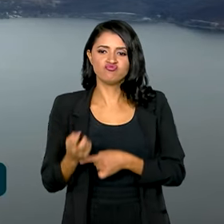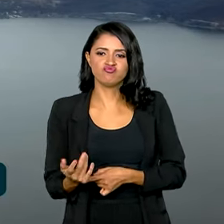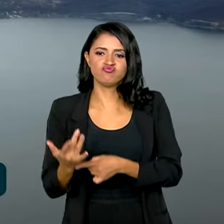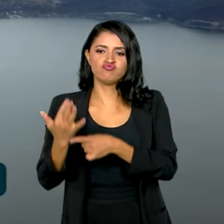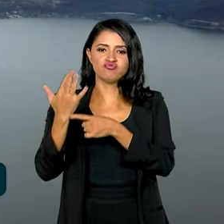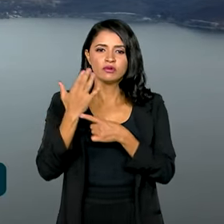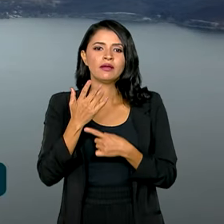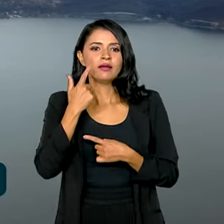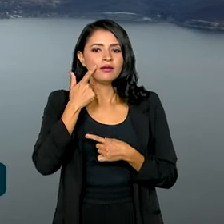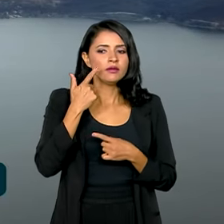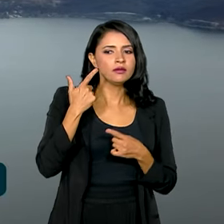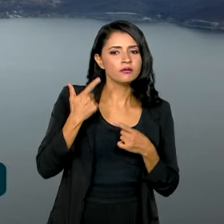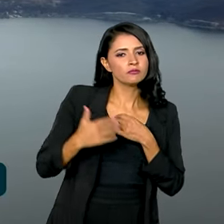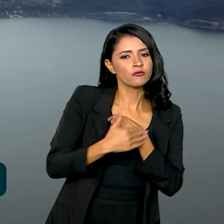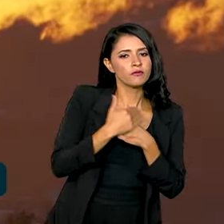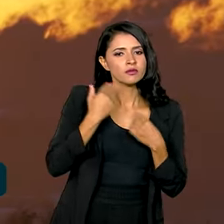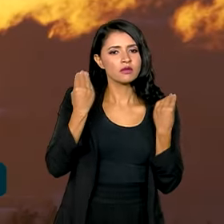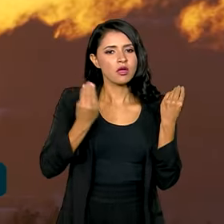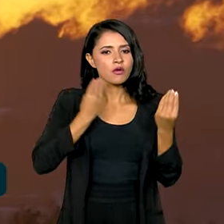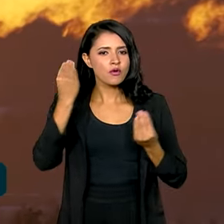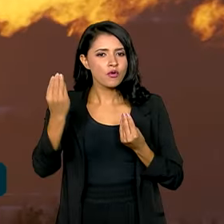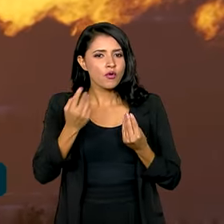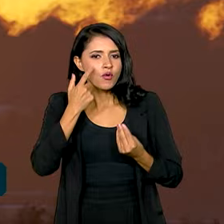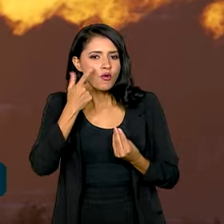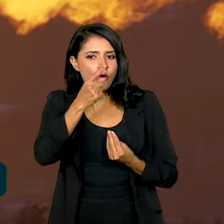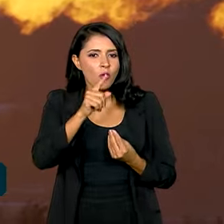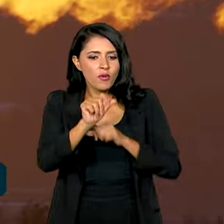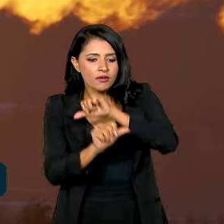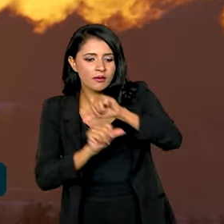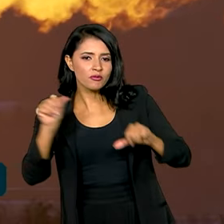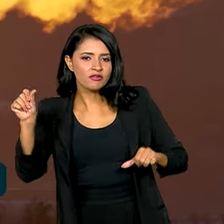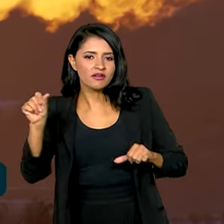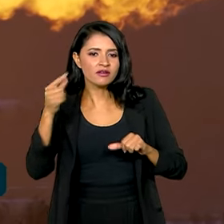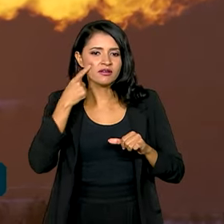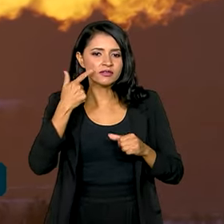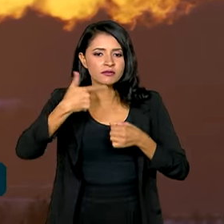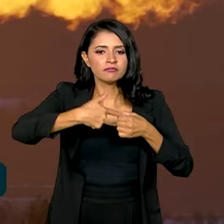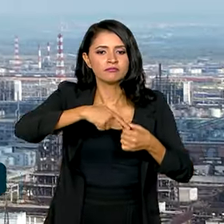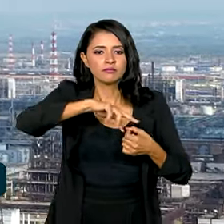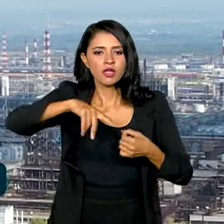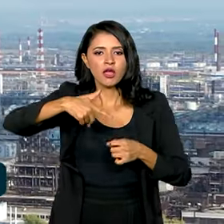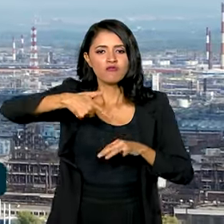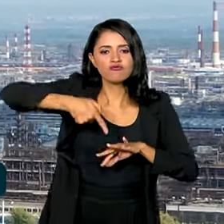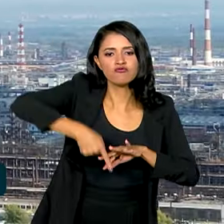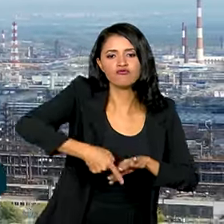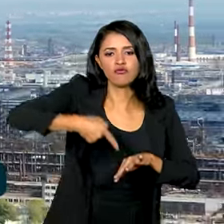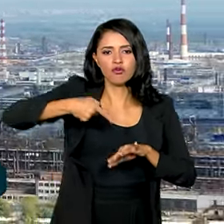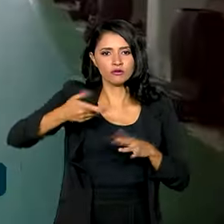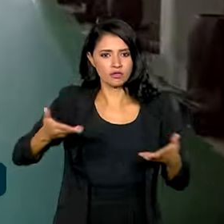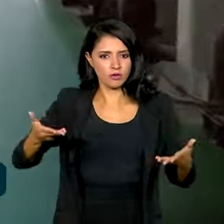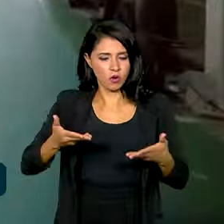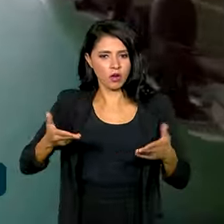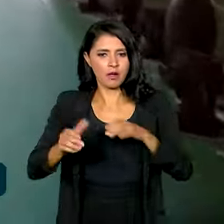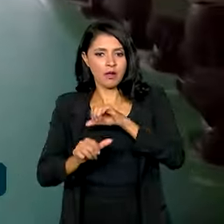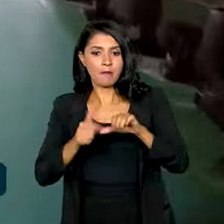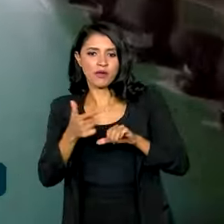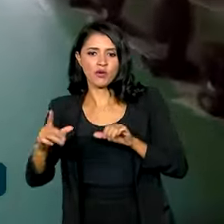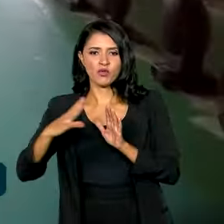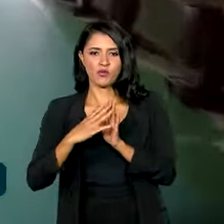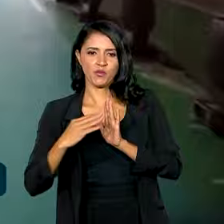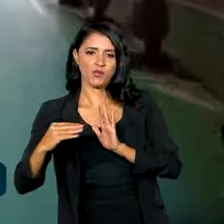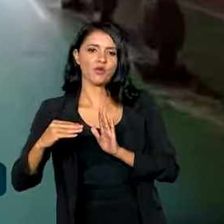e dialogar sobre como vai se dar essa transição dos combustíveis fósseis atuais para modelos